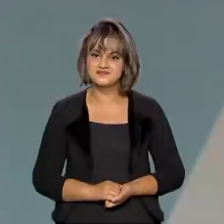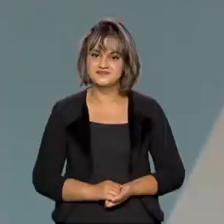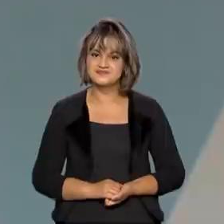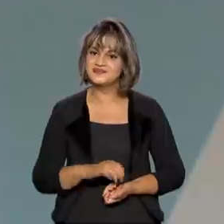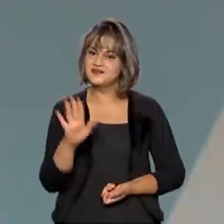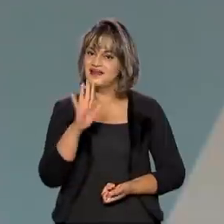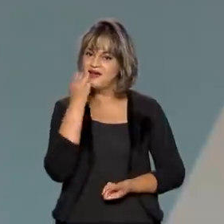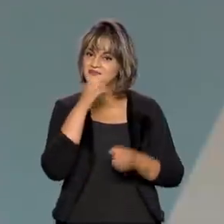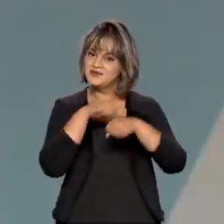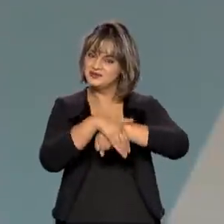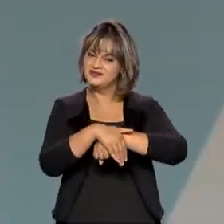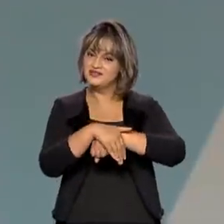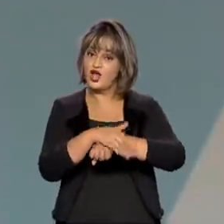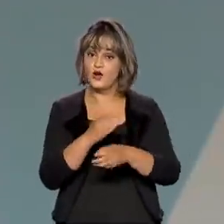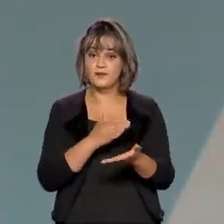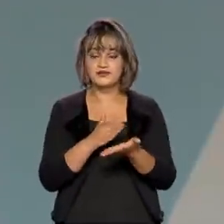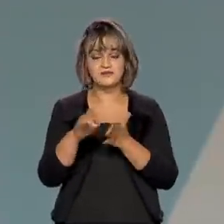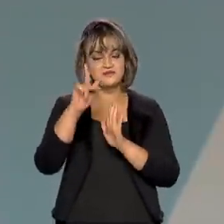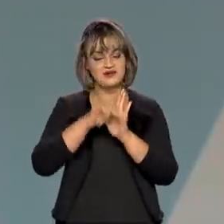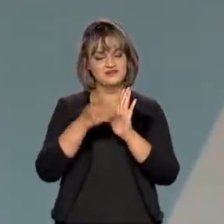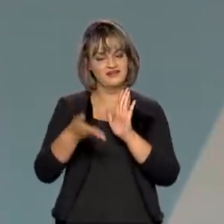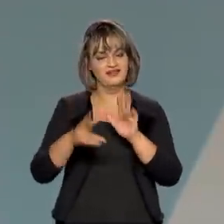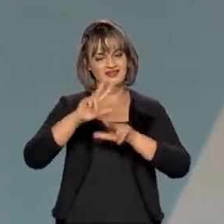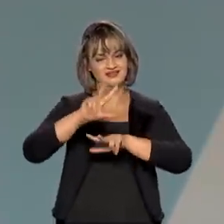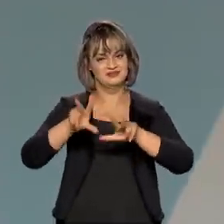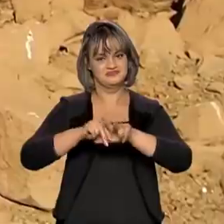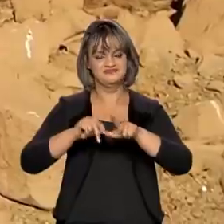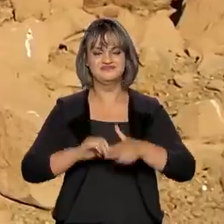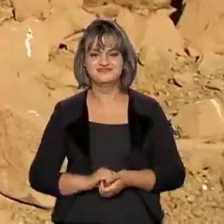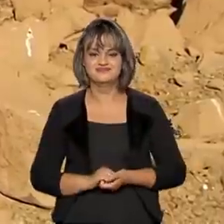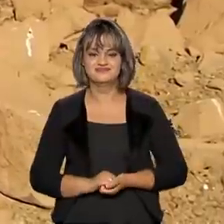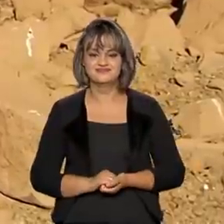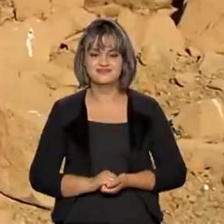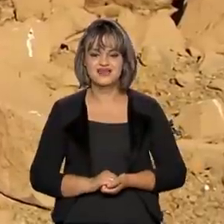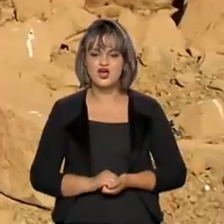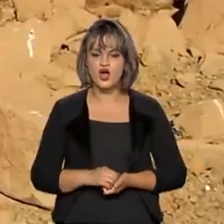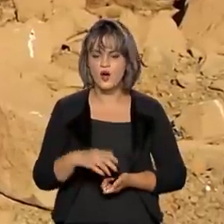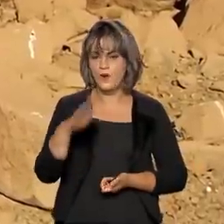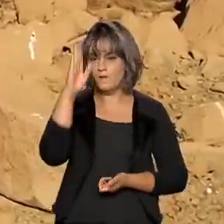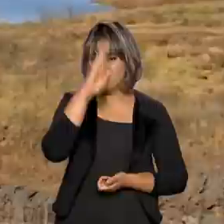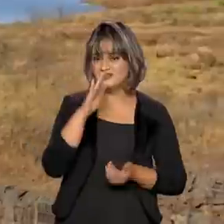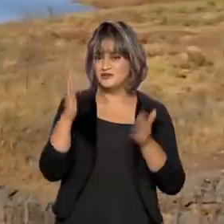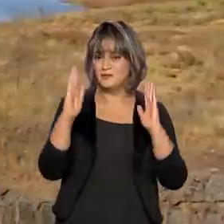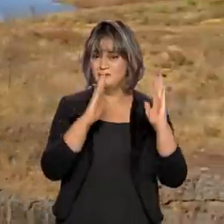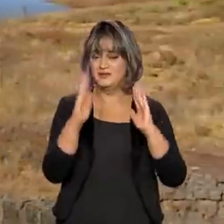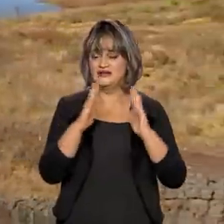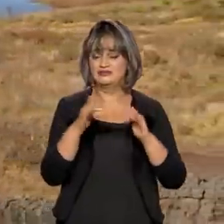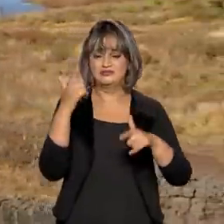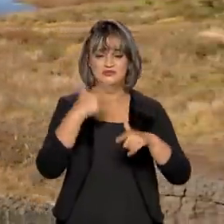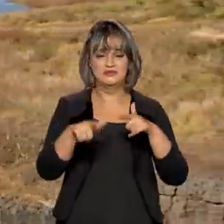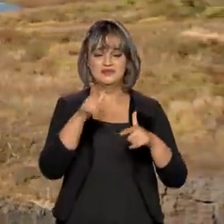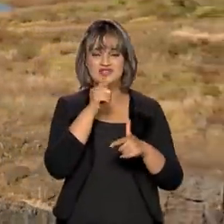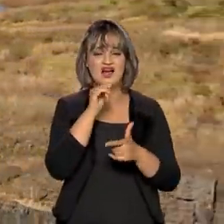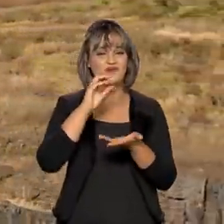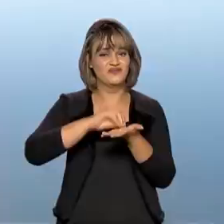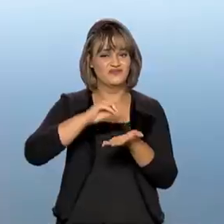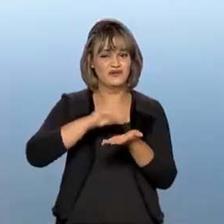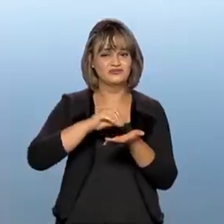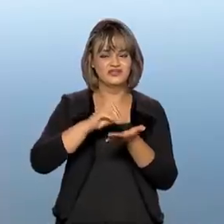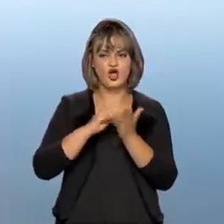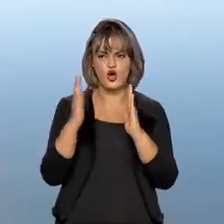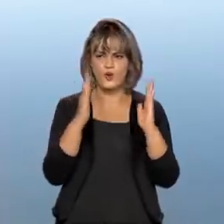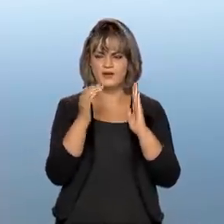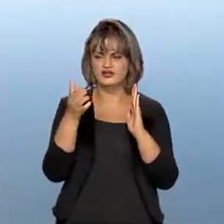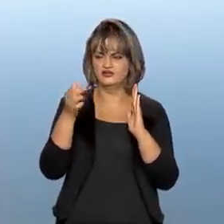Olá, boa noite. Começa agora mais um Brasil em Pauta. O Brasil vive a pior crise hídrica em 91